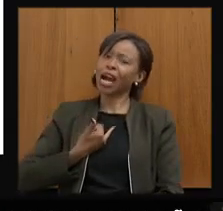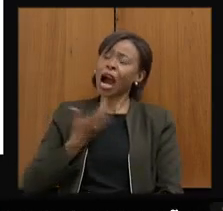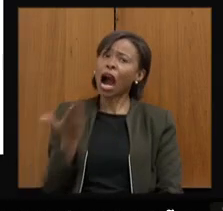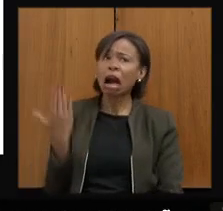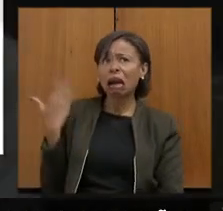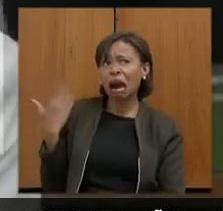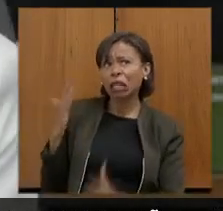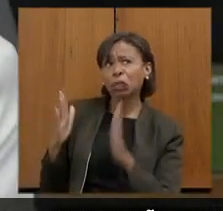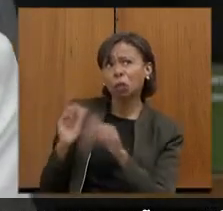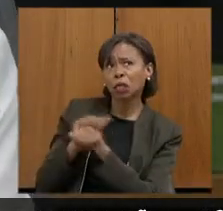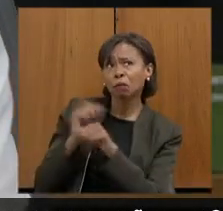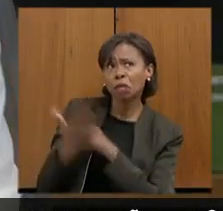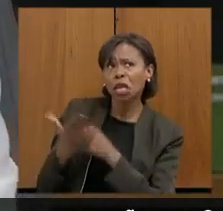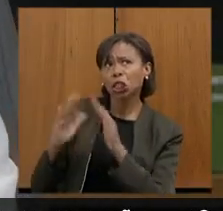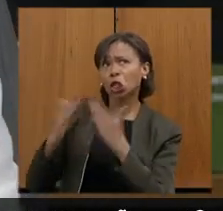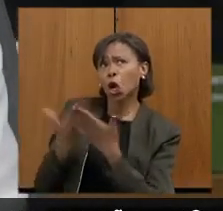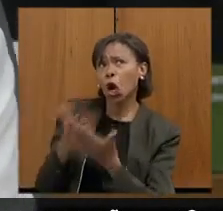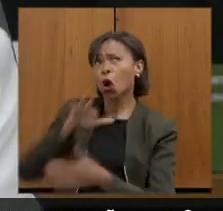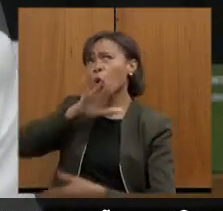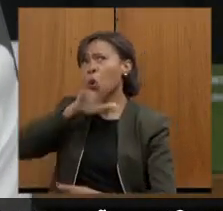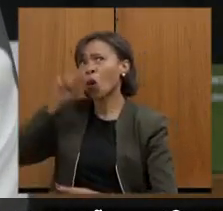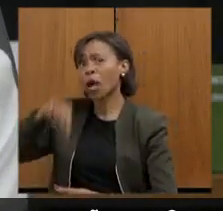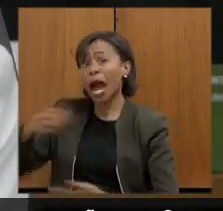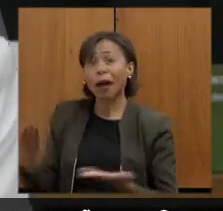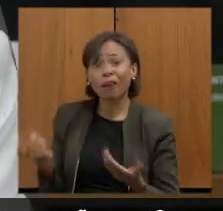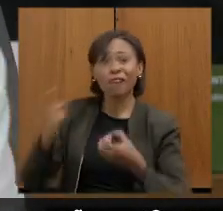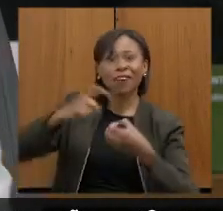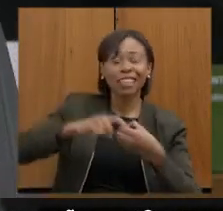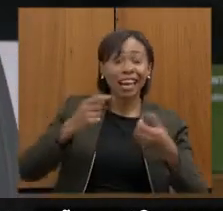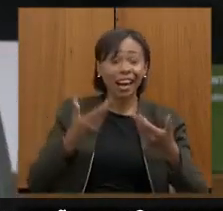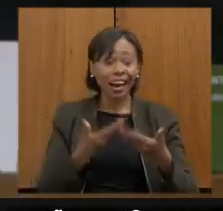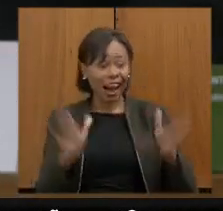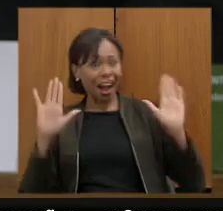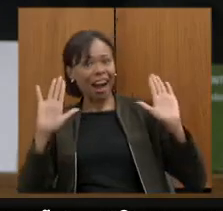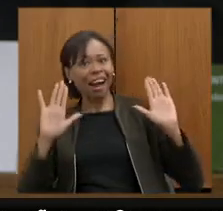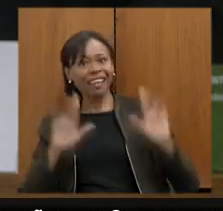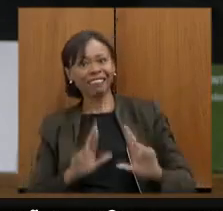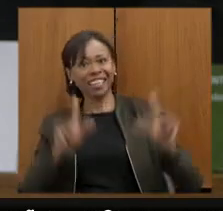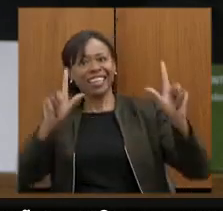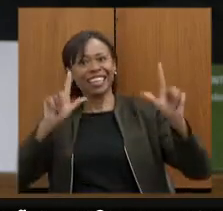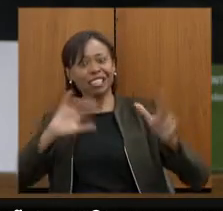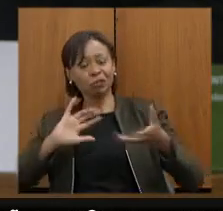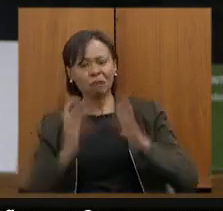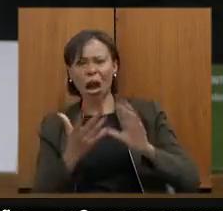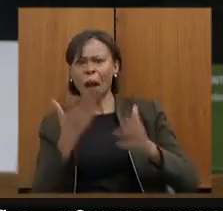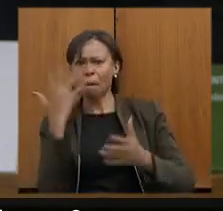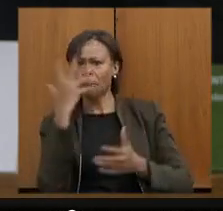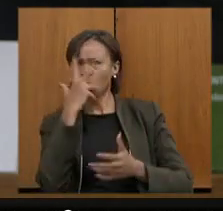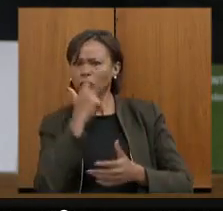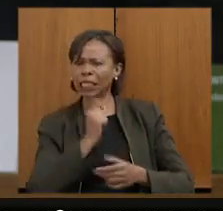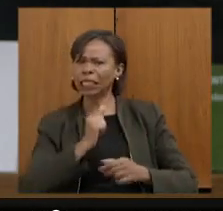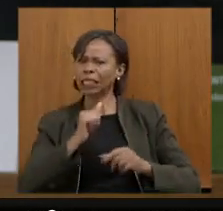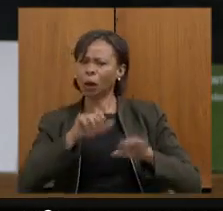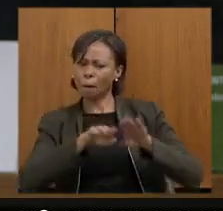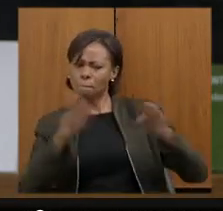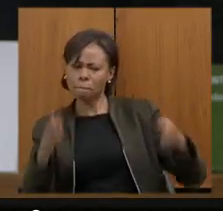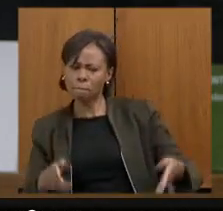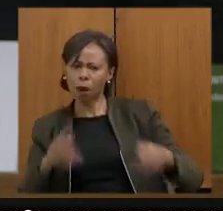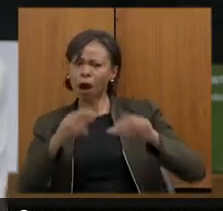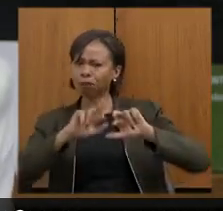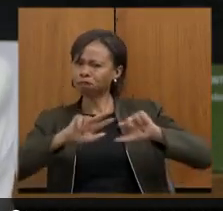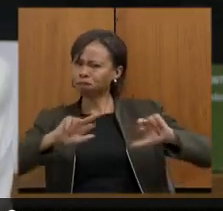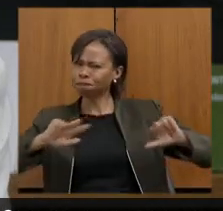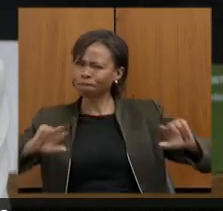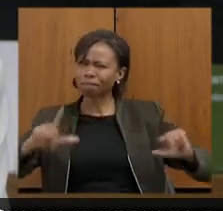escola estava de um jeito, eu voltei e parecia uma outra escola, muito mais bonita, com mobiliário, com equipamentos, e